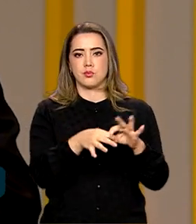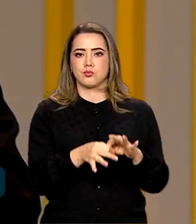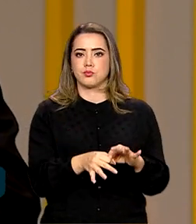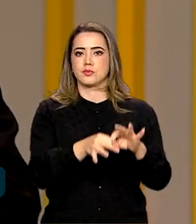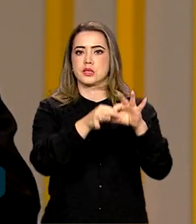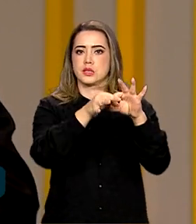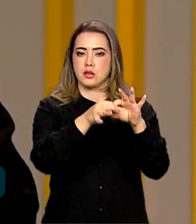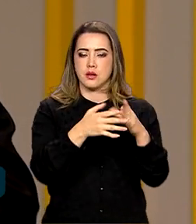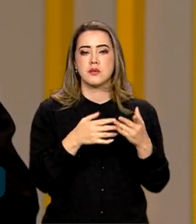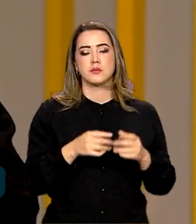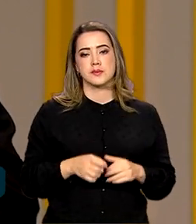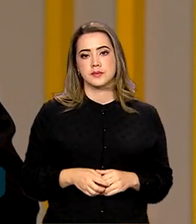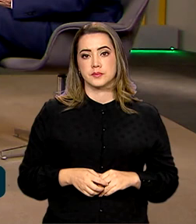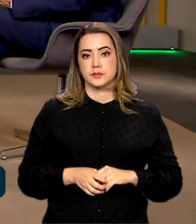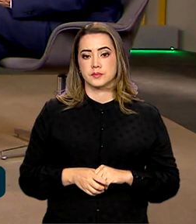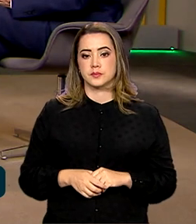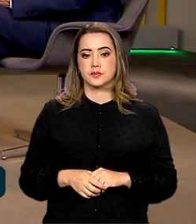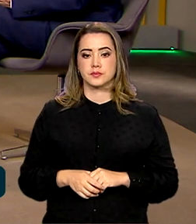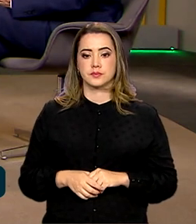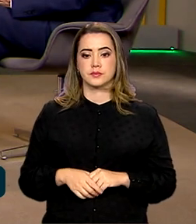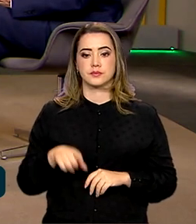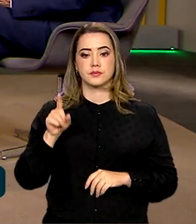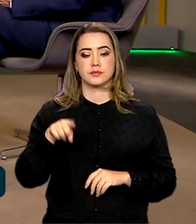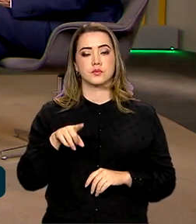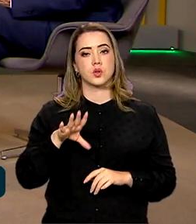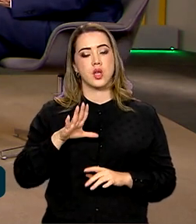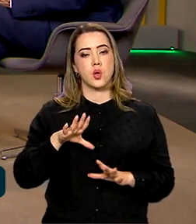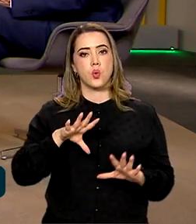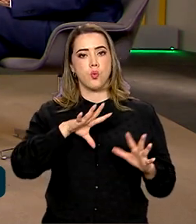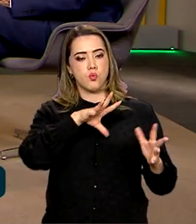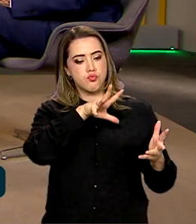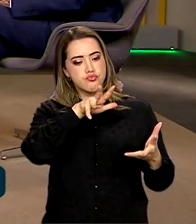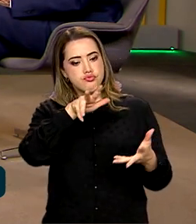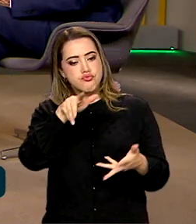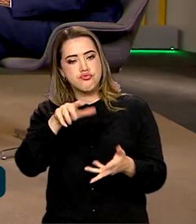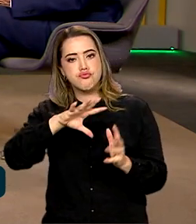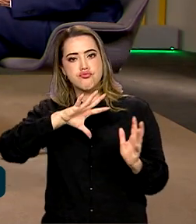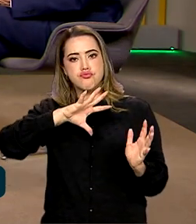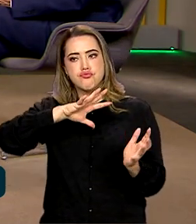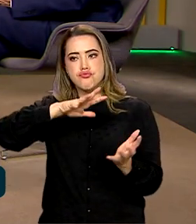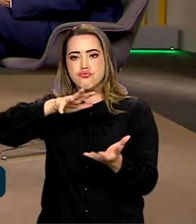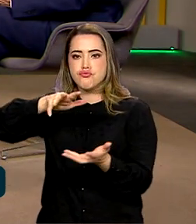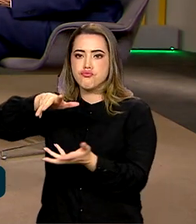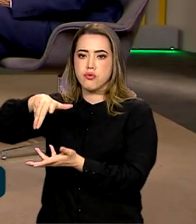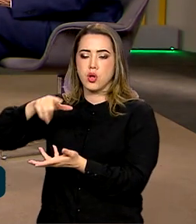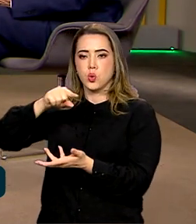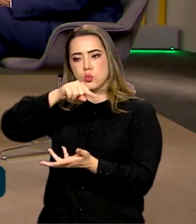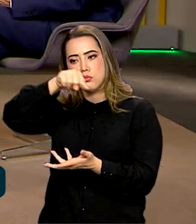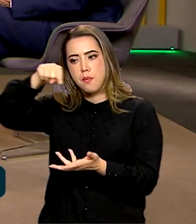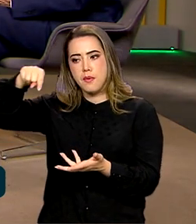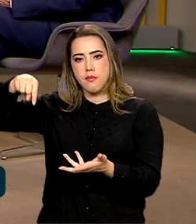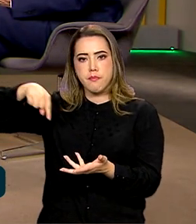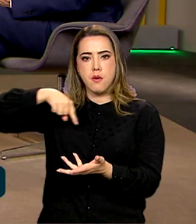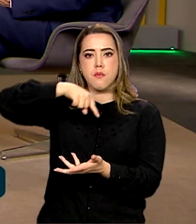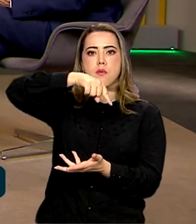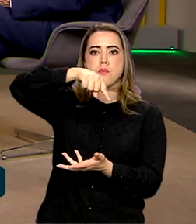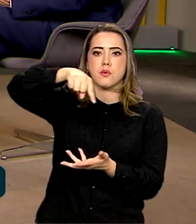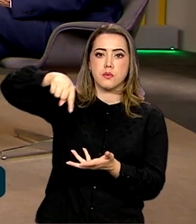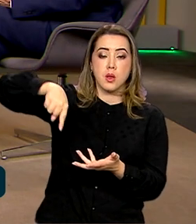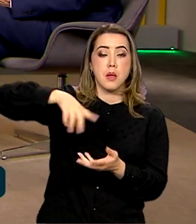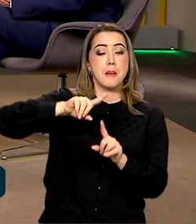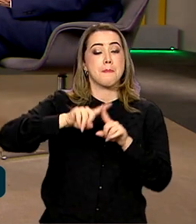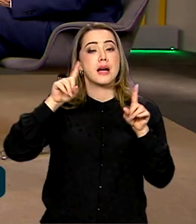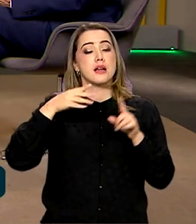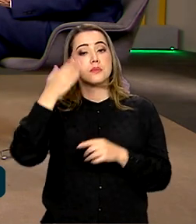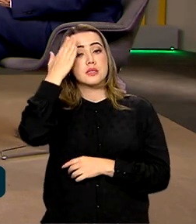da economia. É a roda girando, né, toda a cadeia produtiva ali, né, professor? Agora, em relação ao Boletim